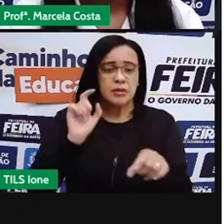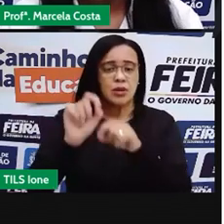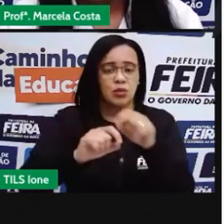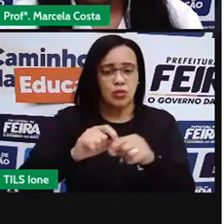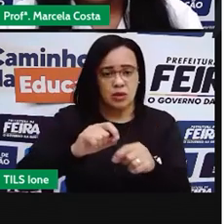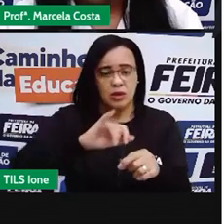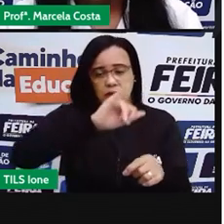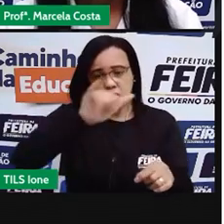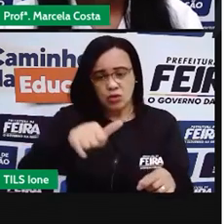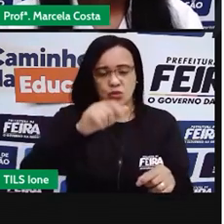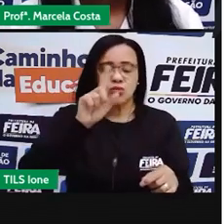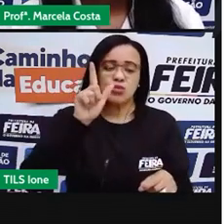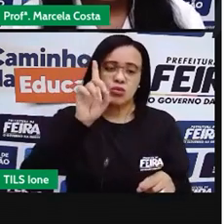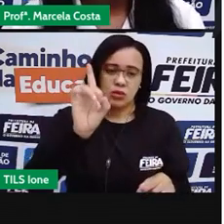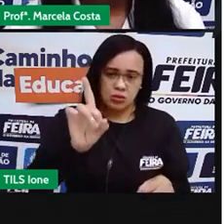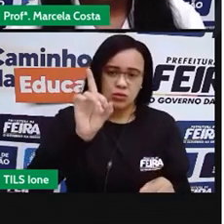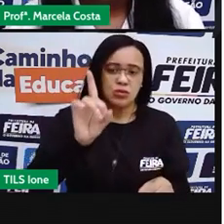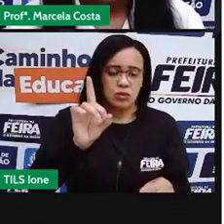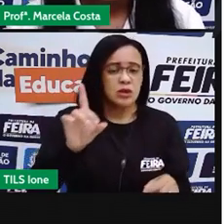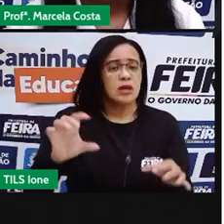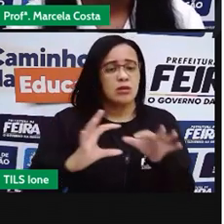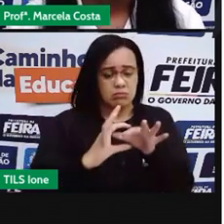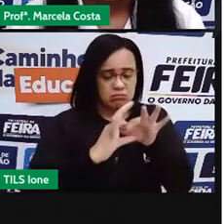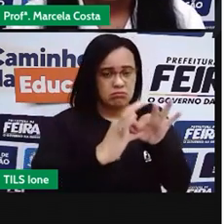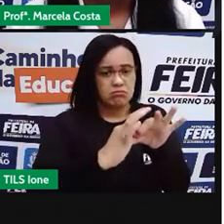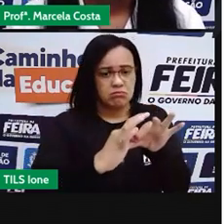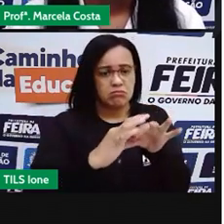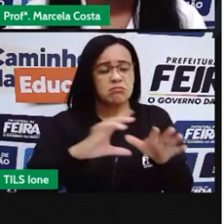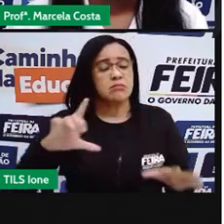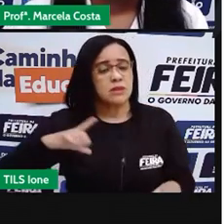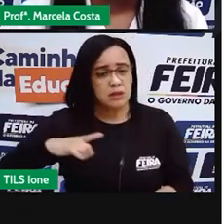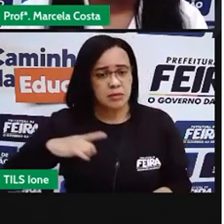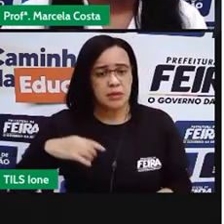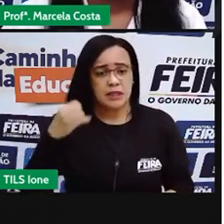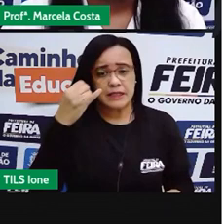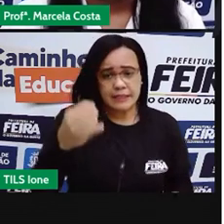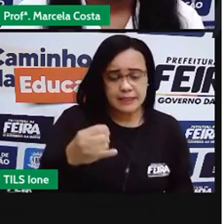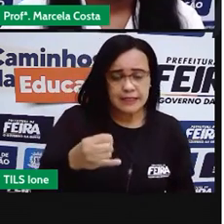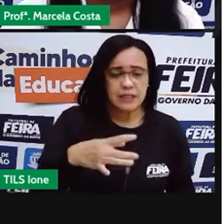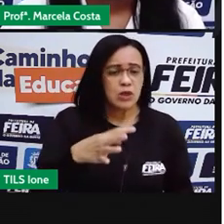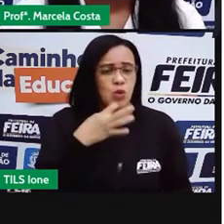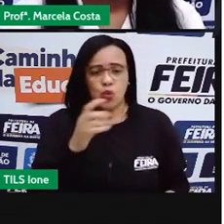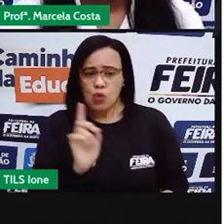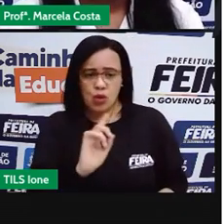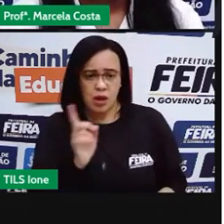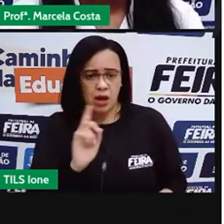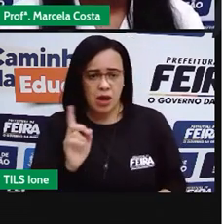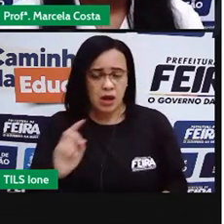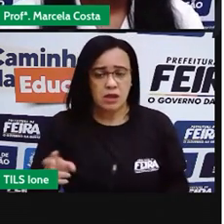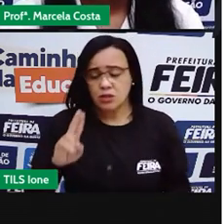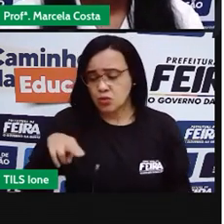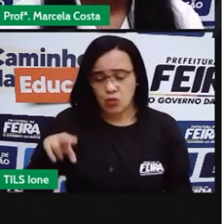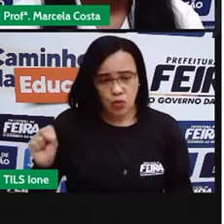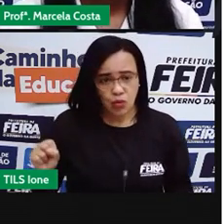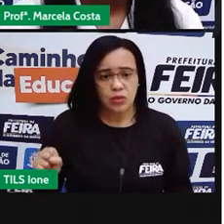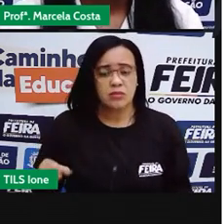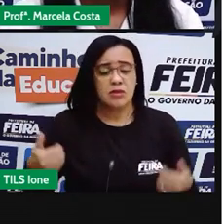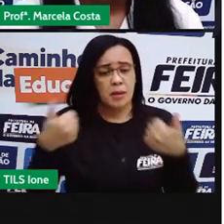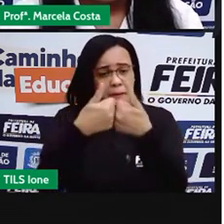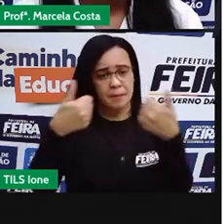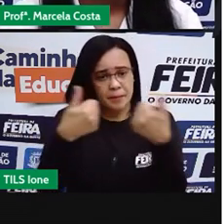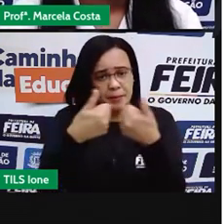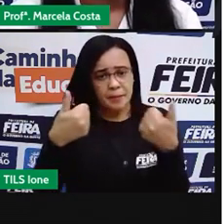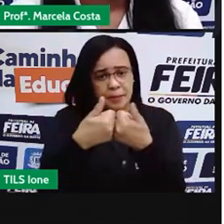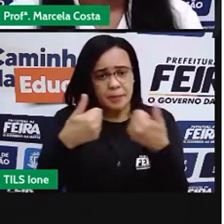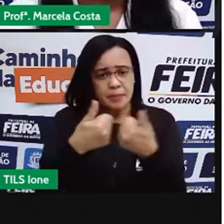Para quem ainda não passou por lá, ela fica ali próximo, ali na região